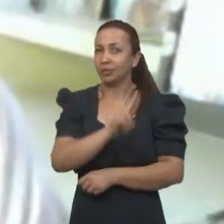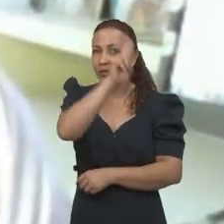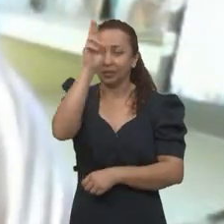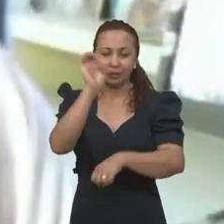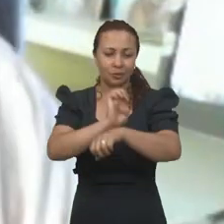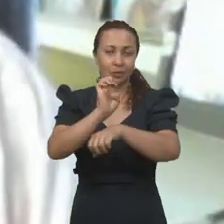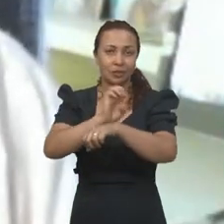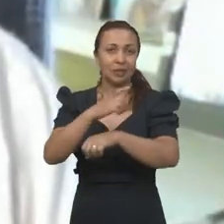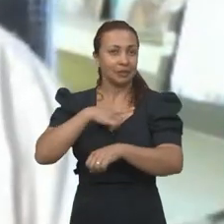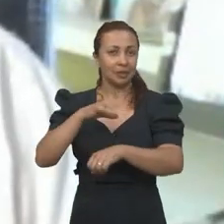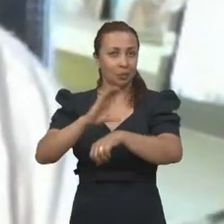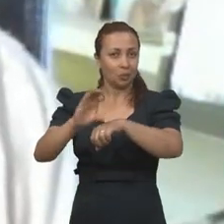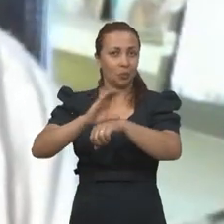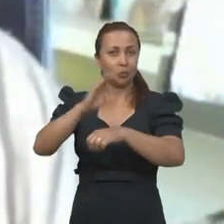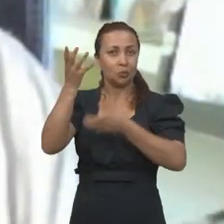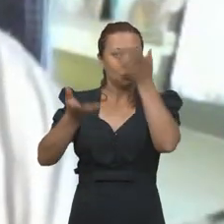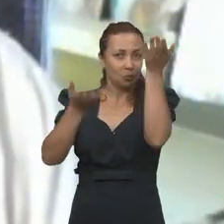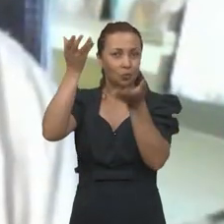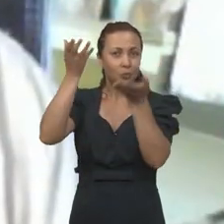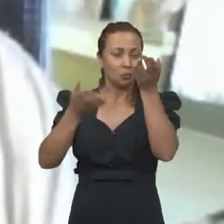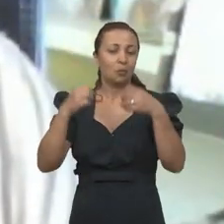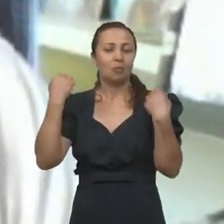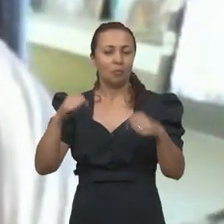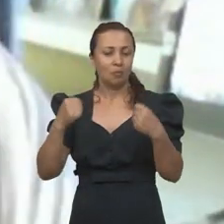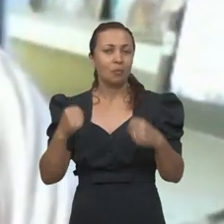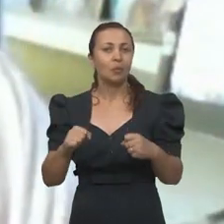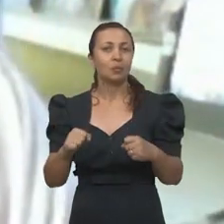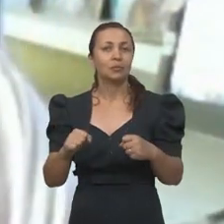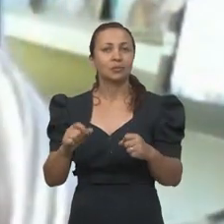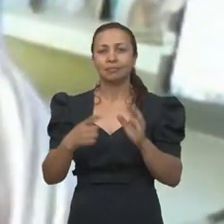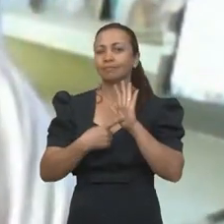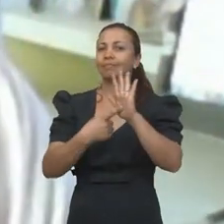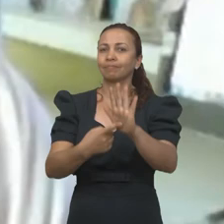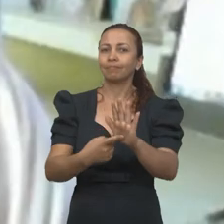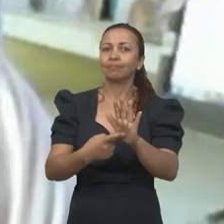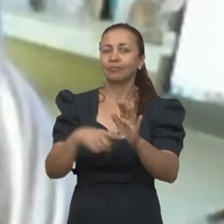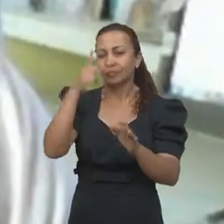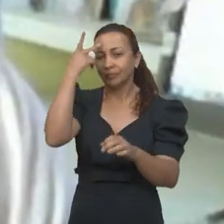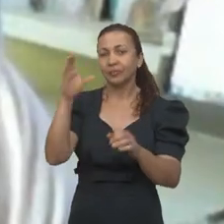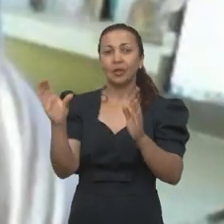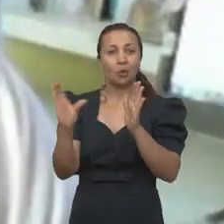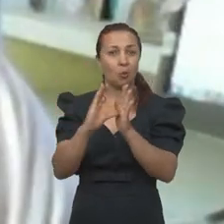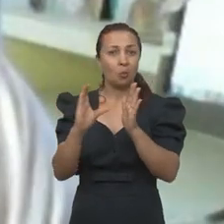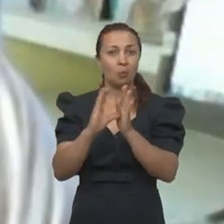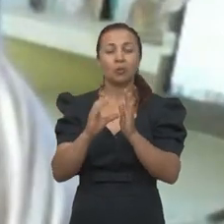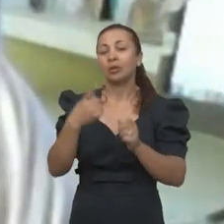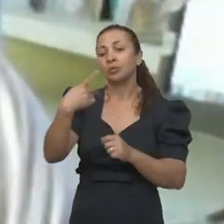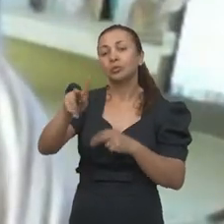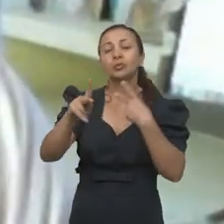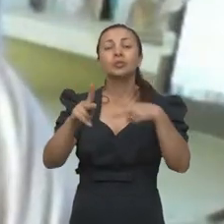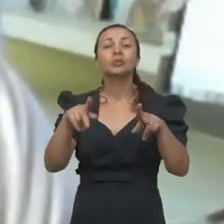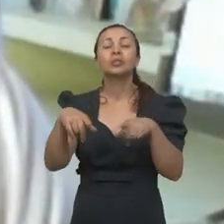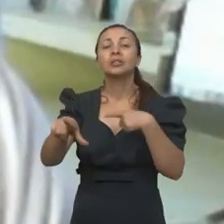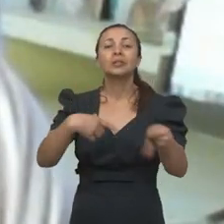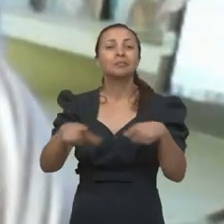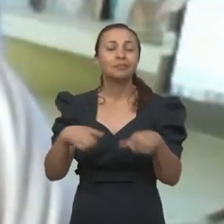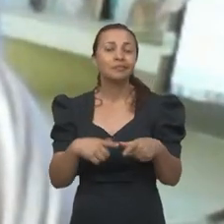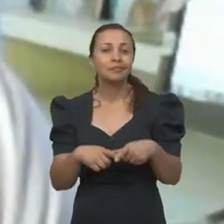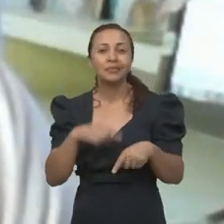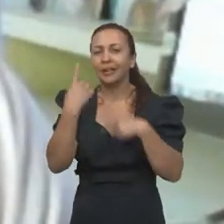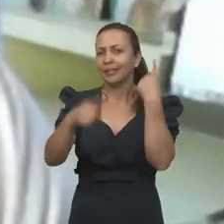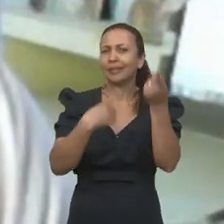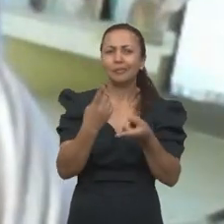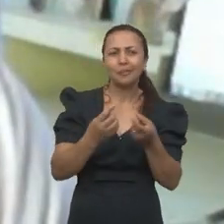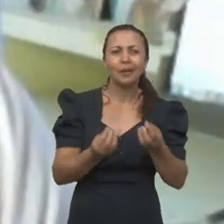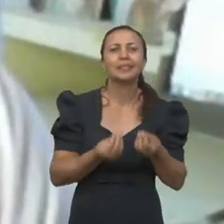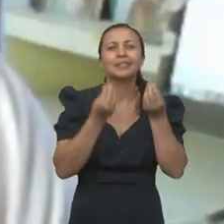do estado que têm curso de economia possam apresentar para a comunidade os seus trabalhos. E depois